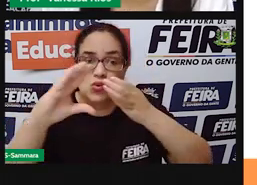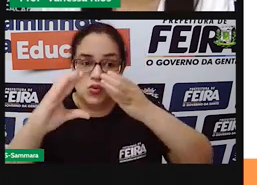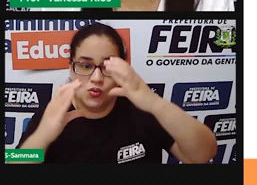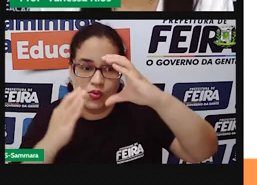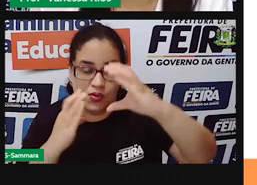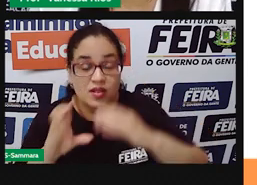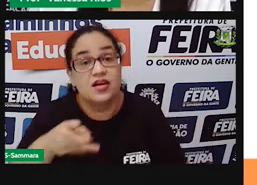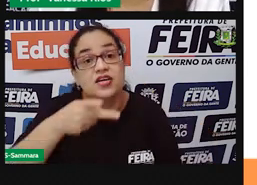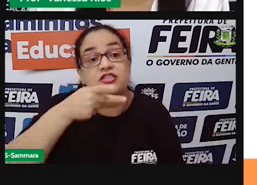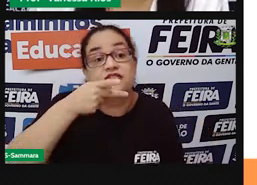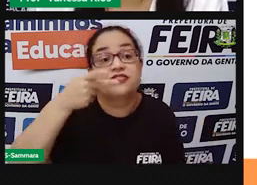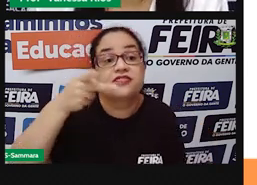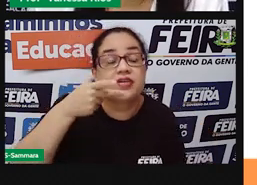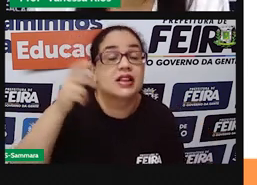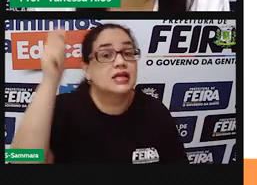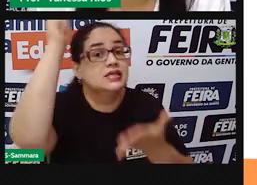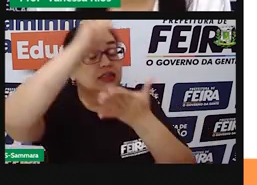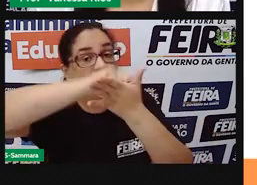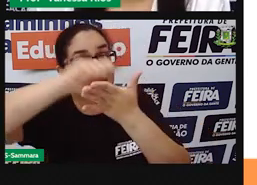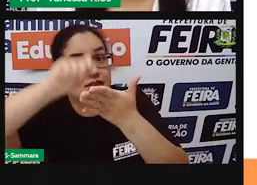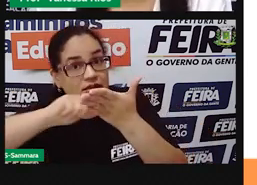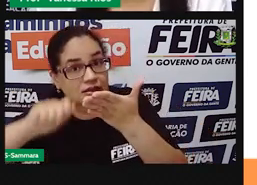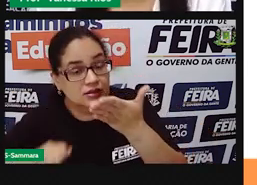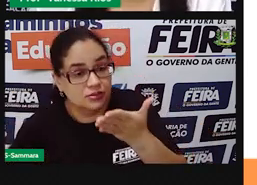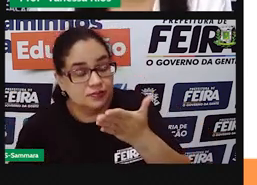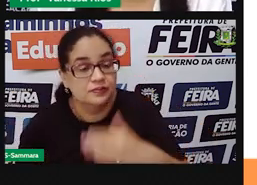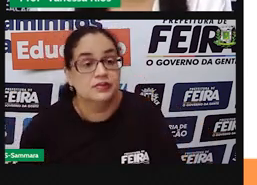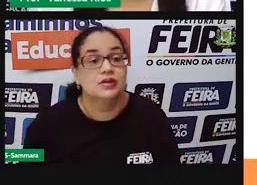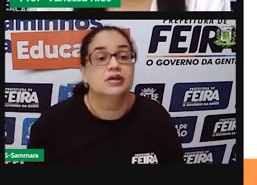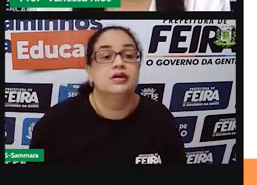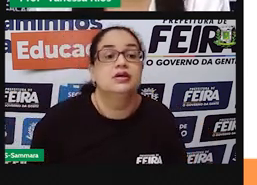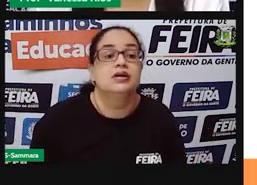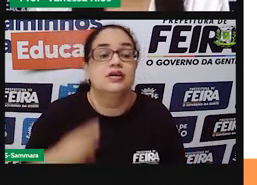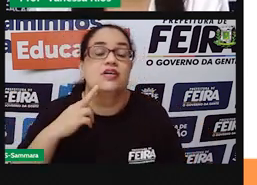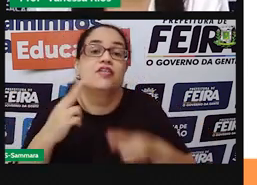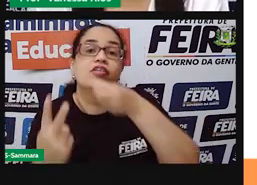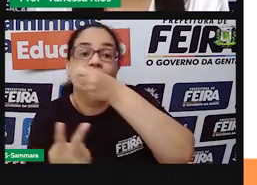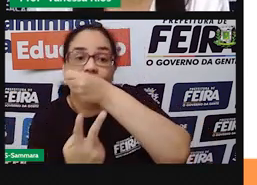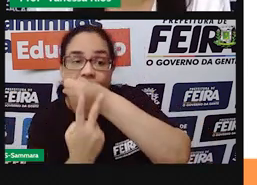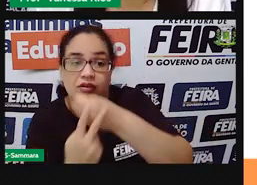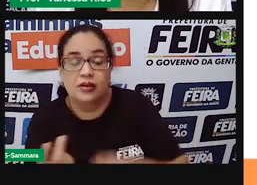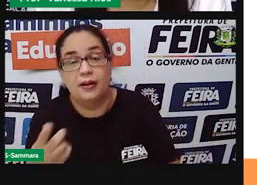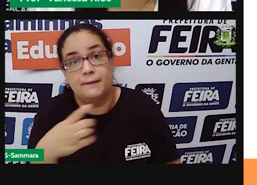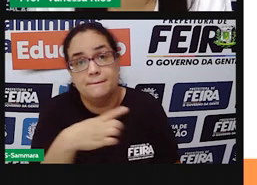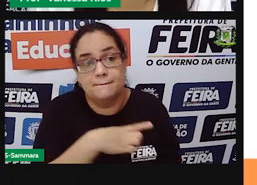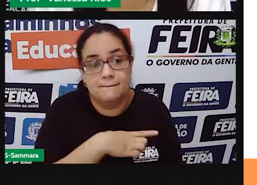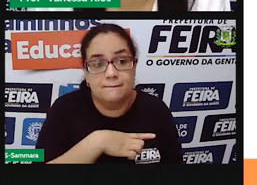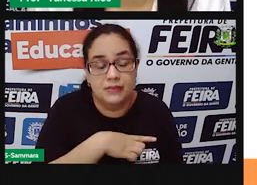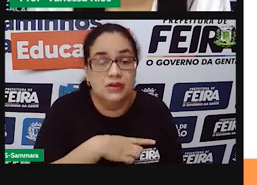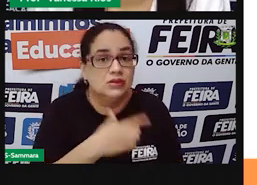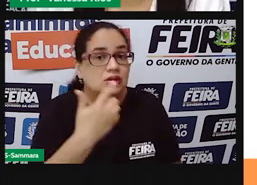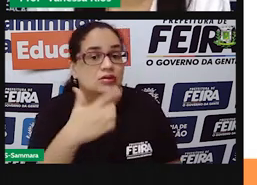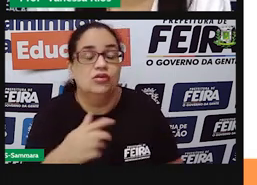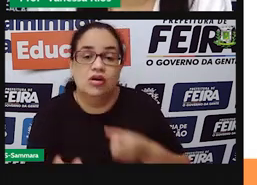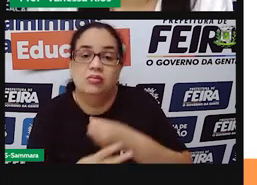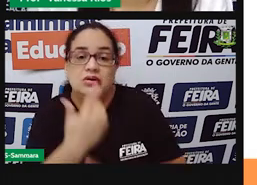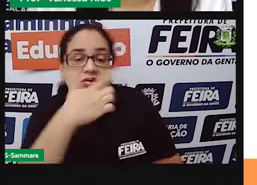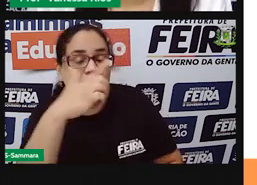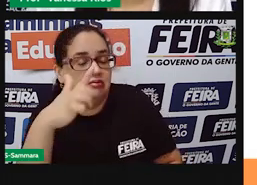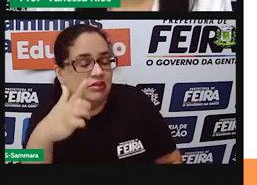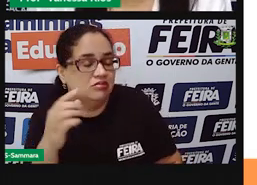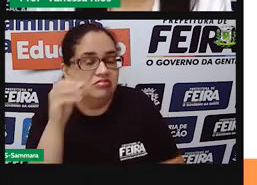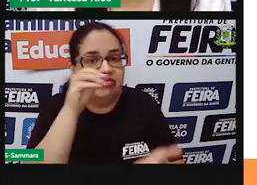seja ela falada, seja ela escrita. E a gente já viu como o verbo faz falta quando não aparece uma